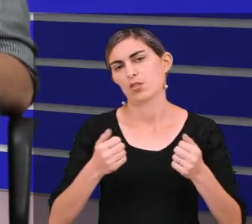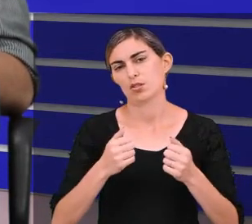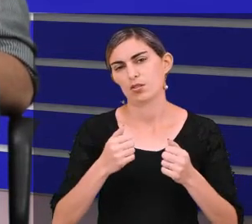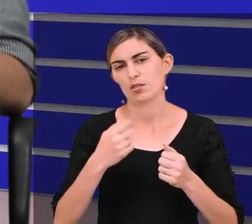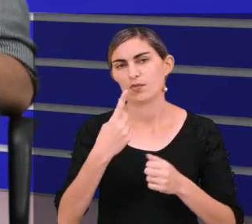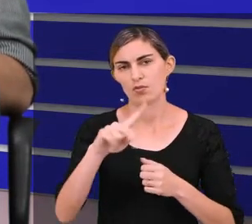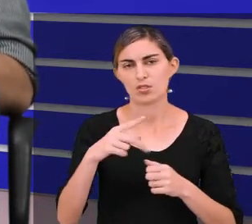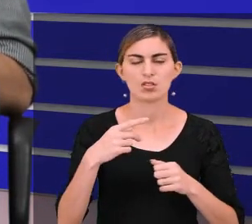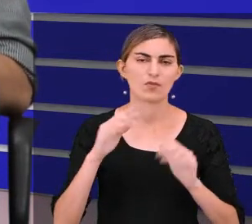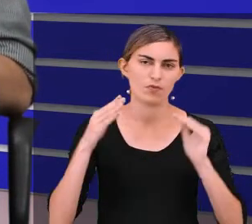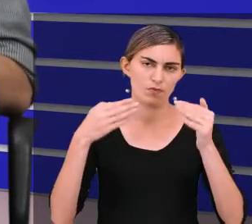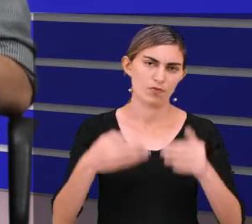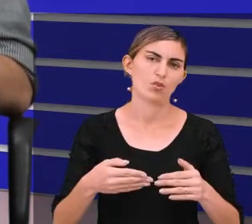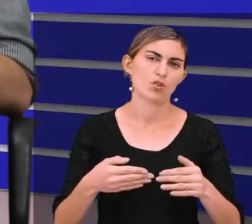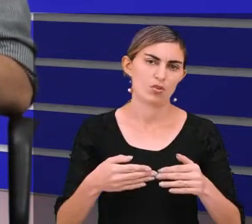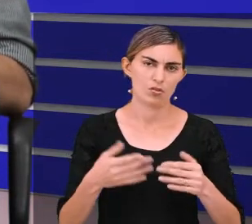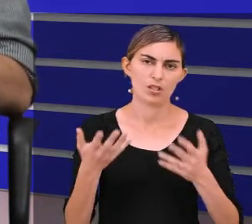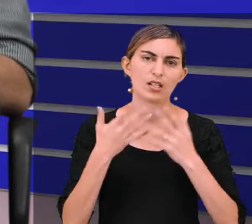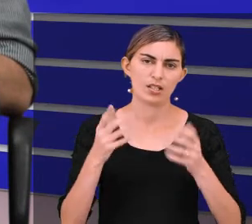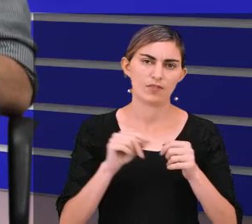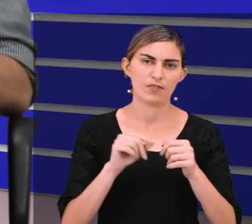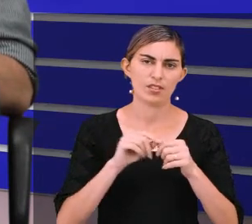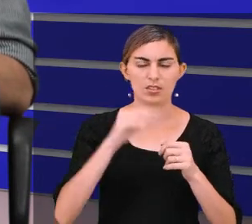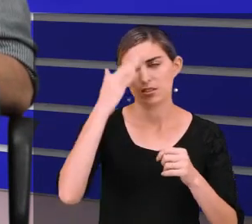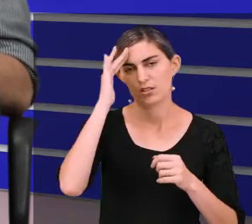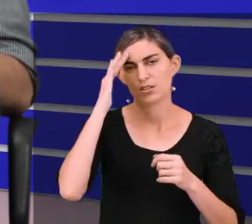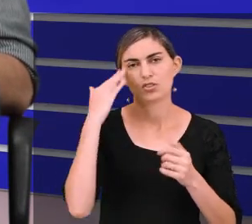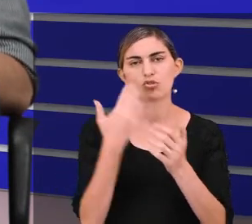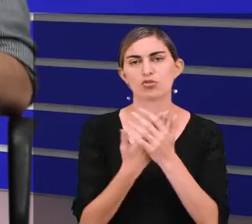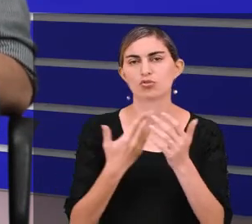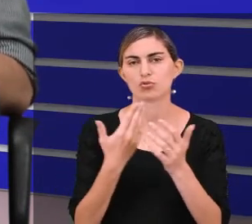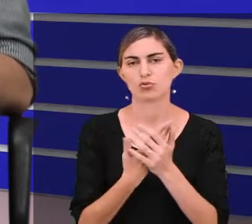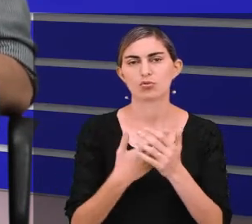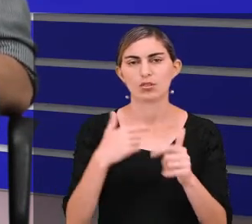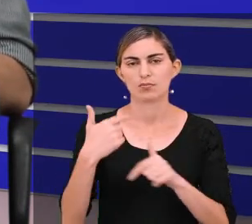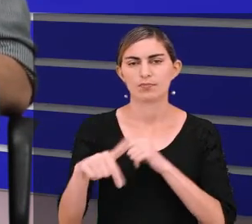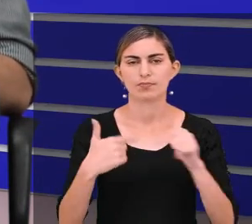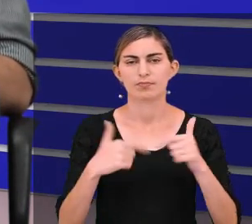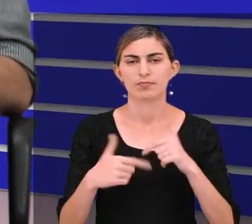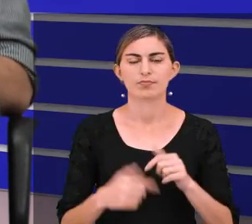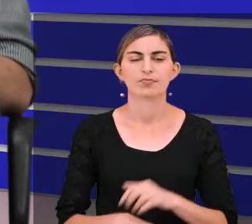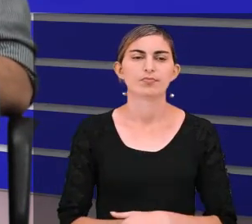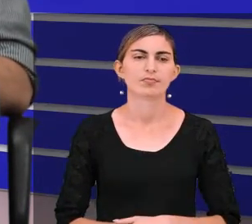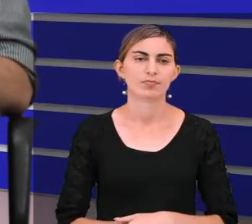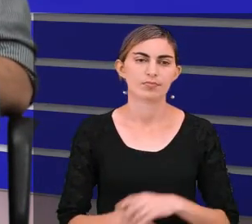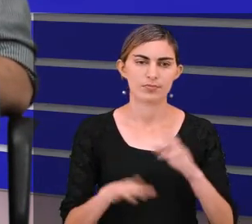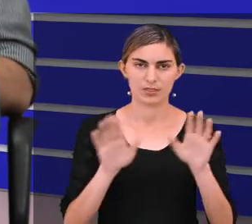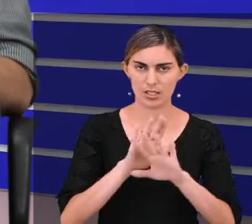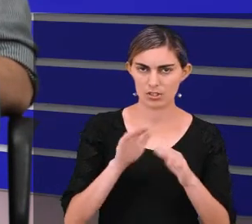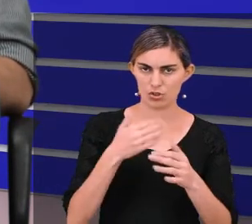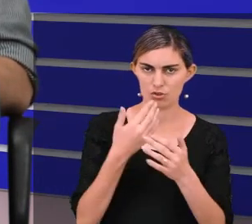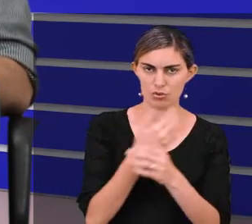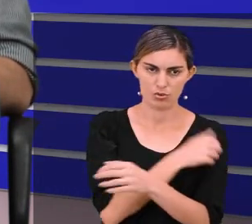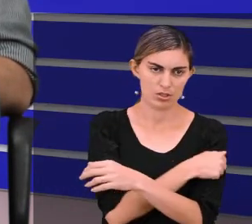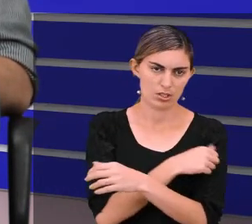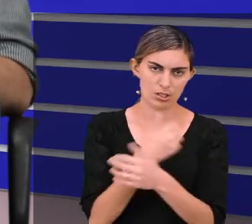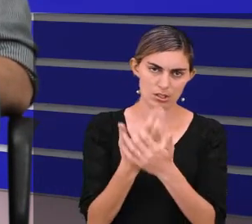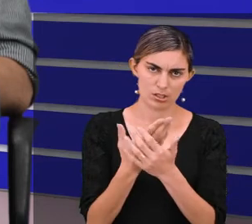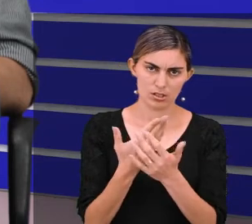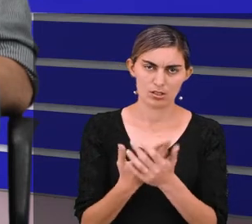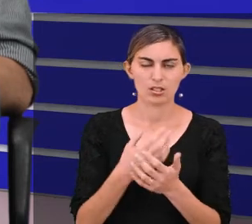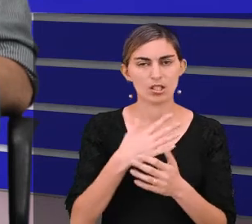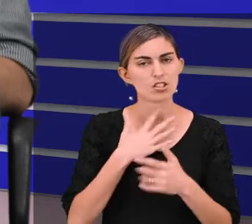aquilo que vocês estão procurando fazer. Entender e estudar o que você está trabalhando. Caro estudante,